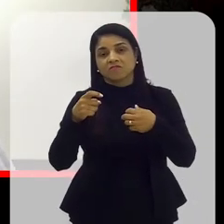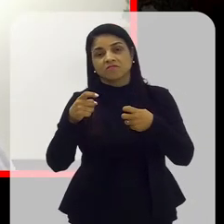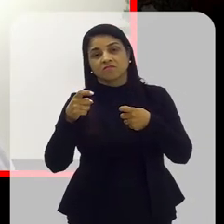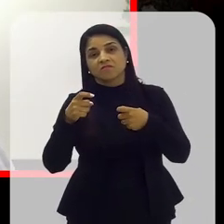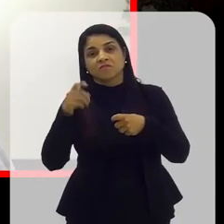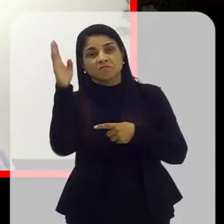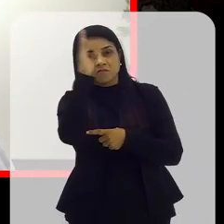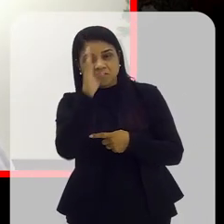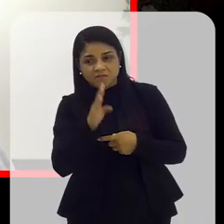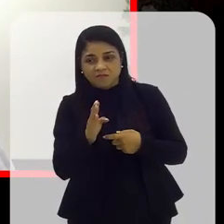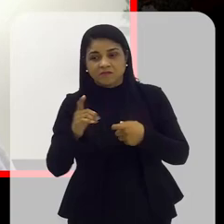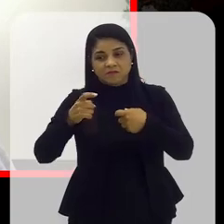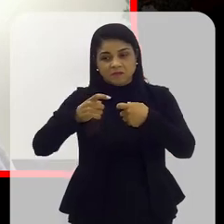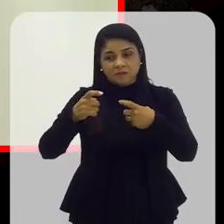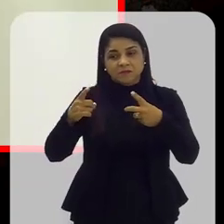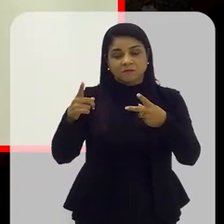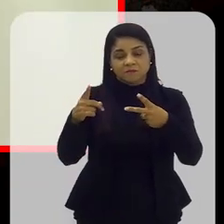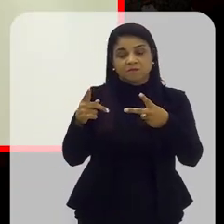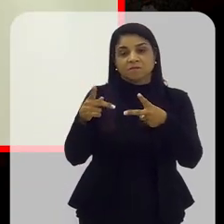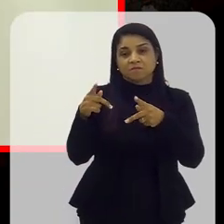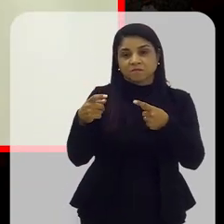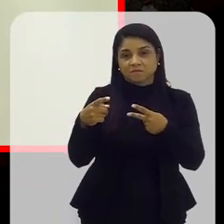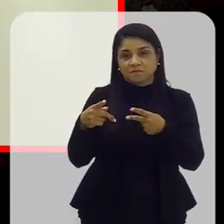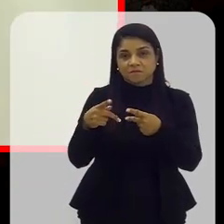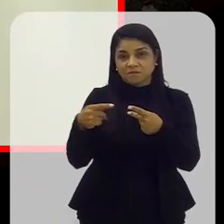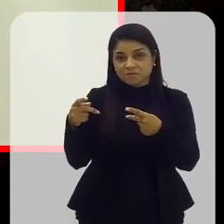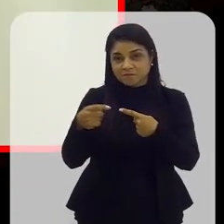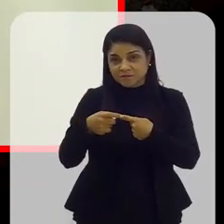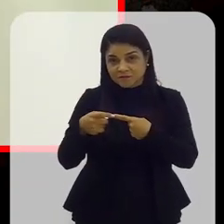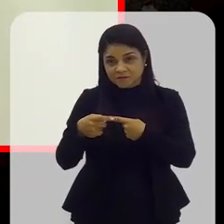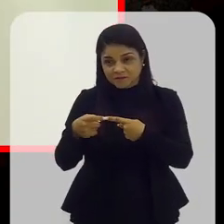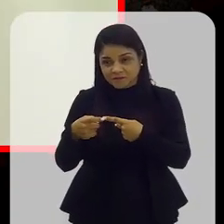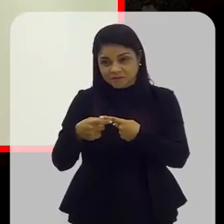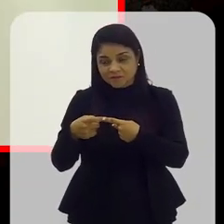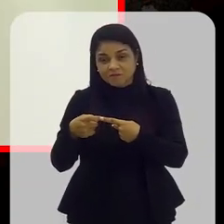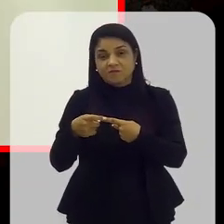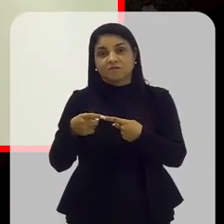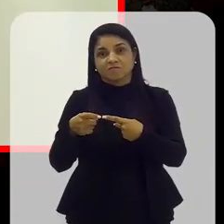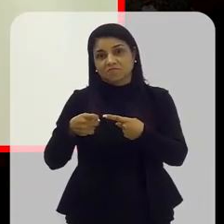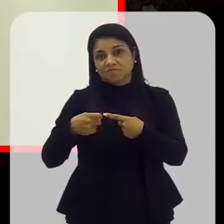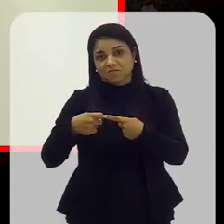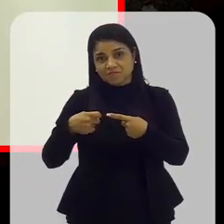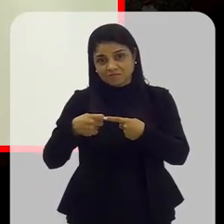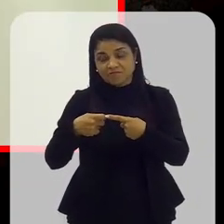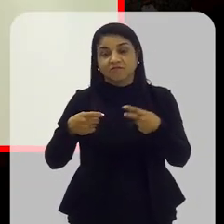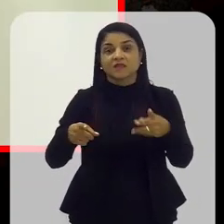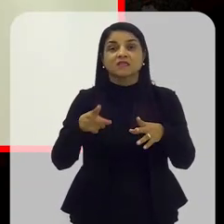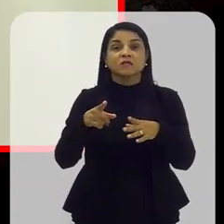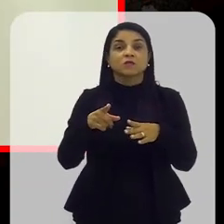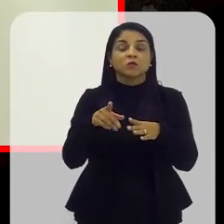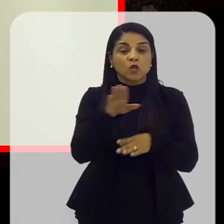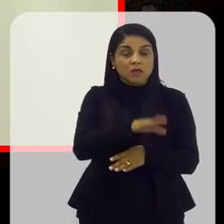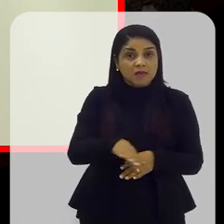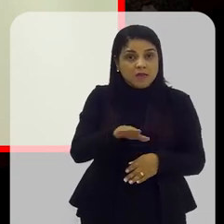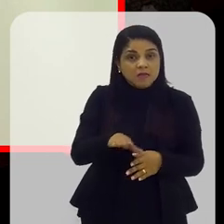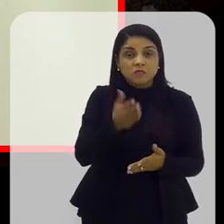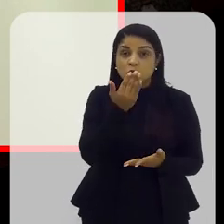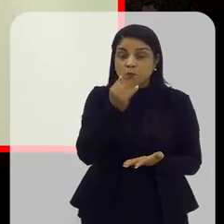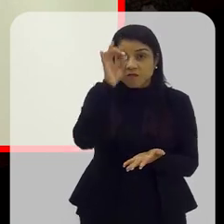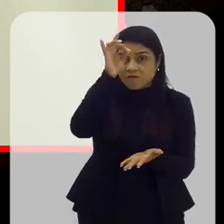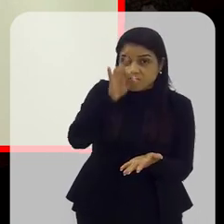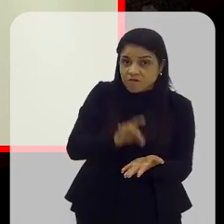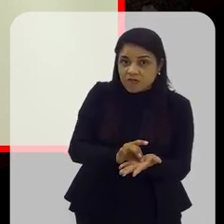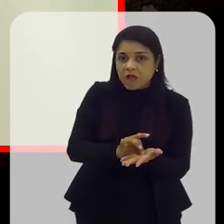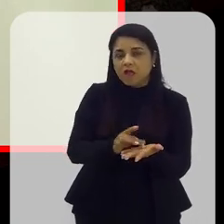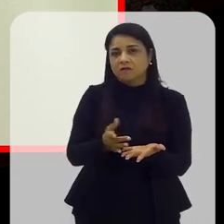Brasileira de Pediatria. Se você ler a caderneta da criança, tudo isso está lá, né? Então, dieta, comida para criança, é